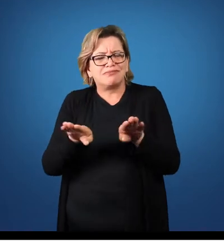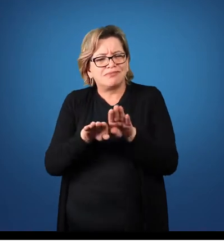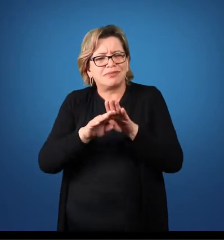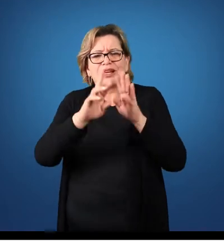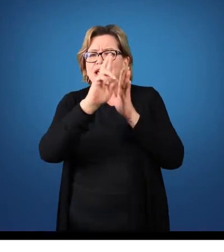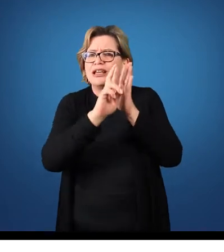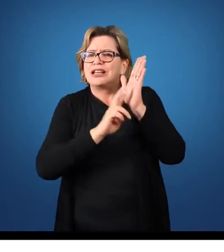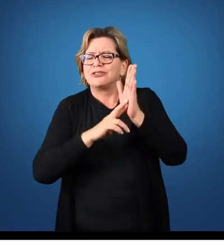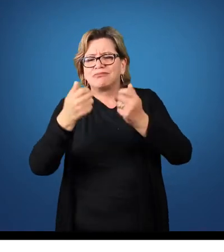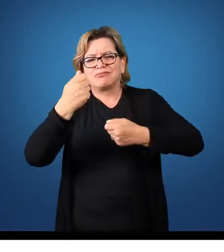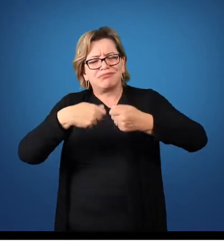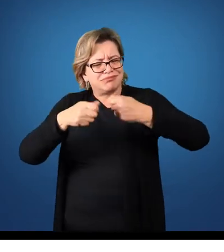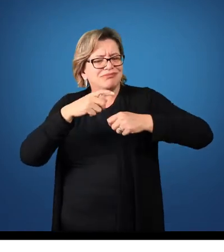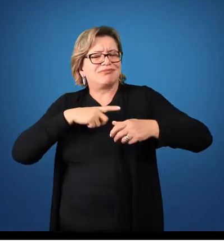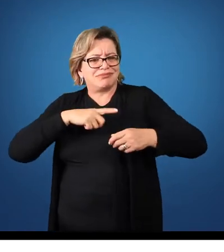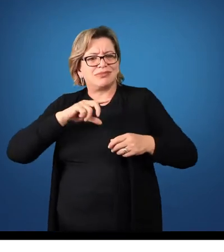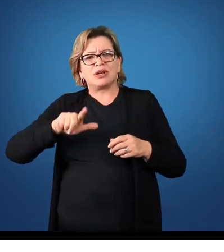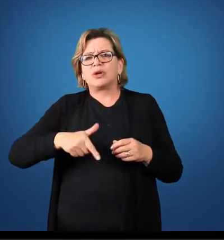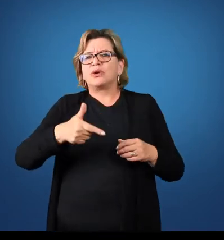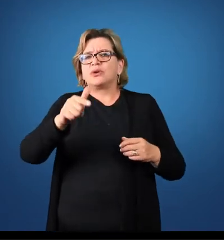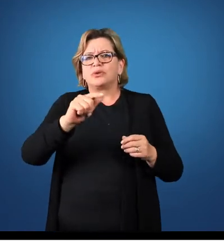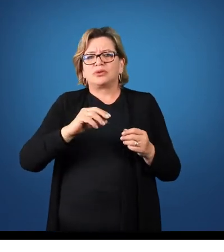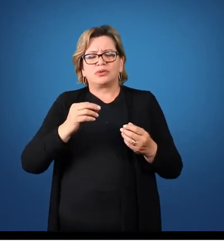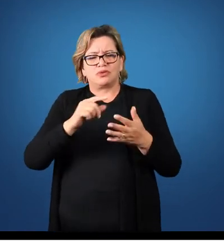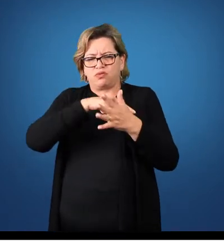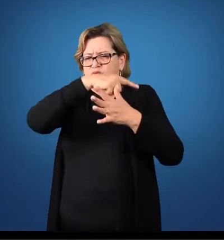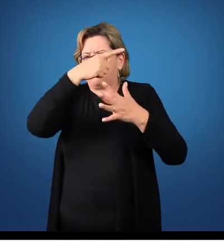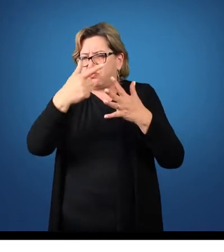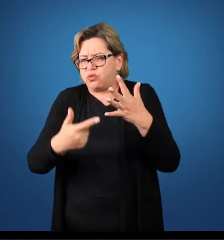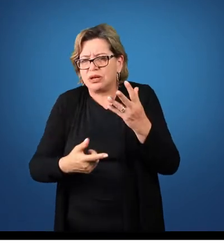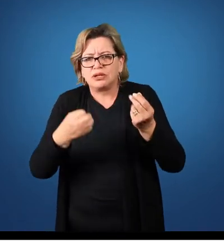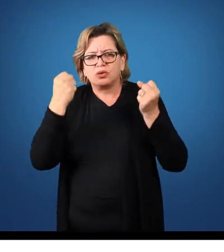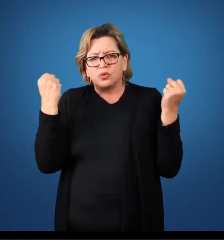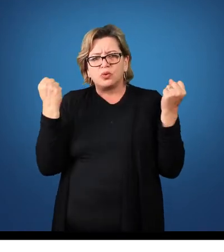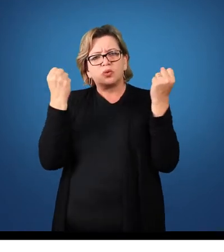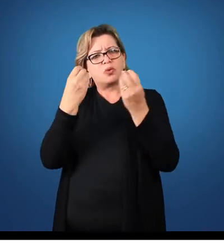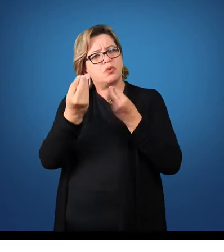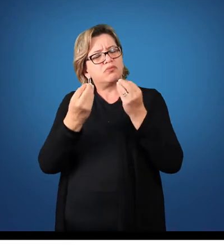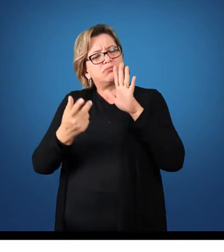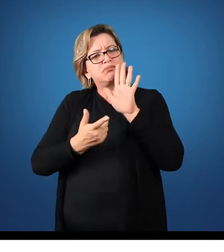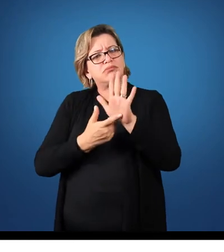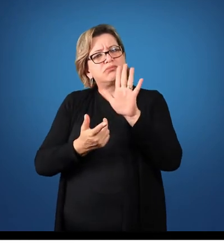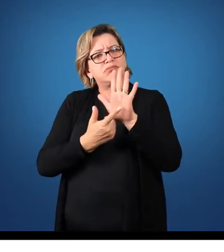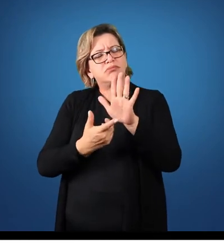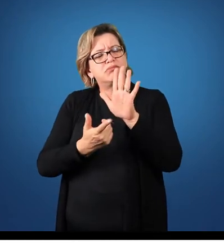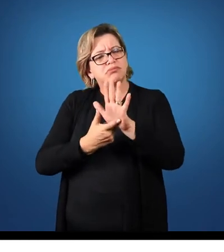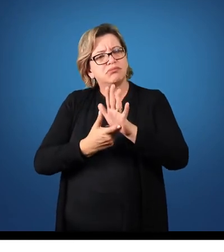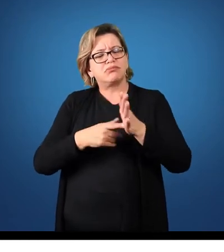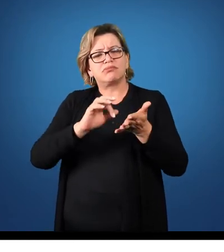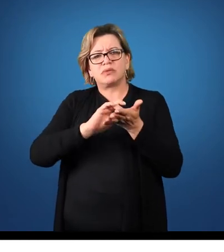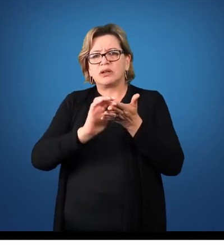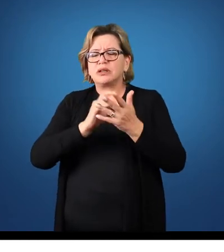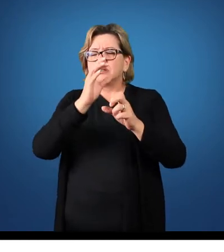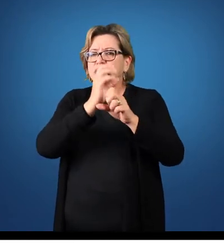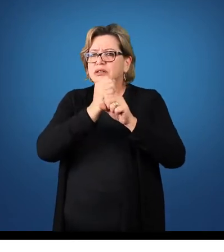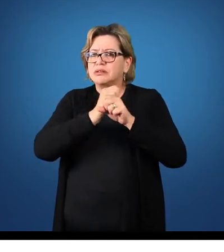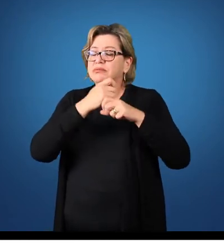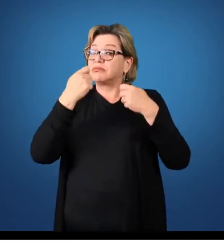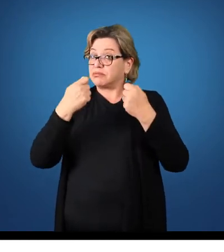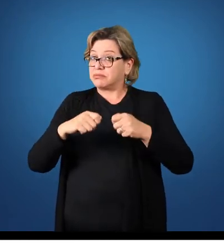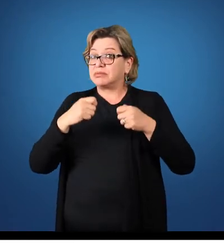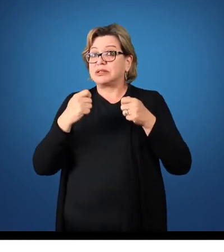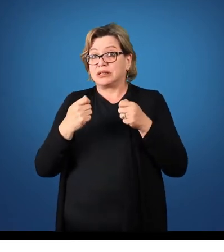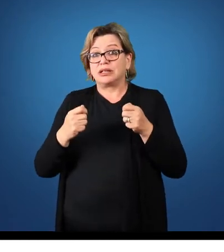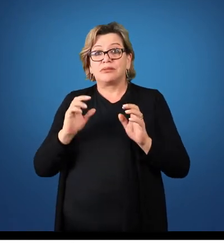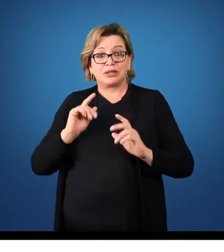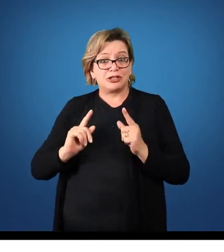Então, todas essas formas de disponibilizar informação para o usuário são necessárias para que a